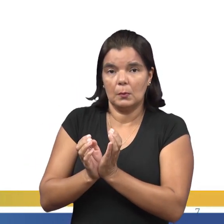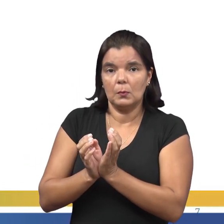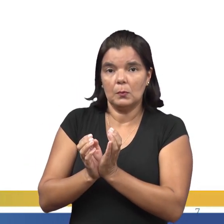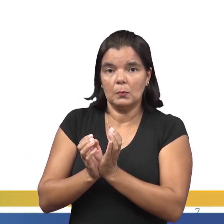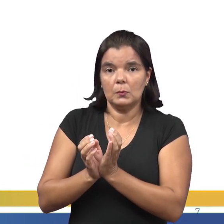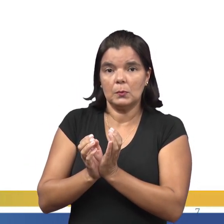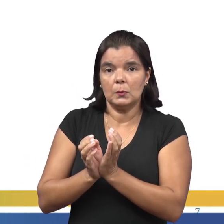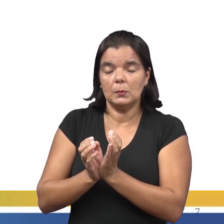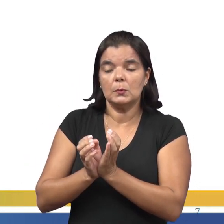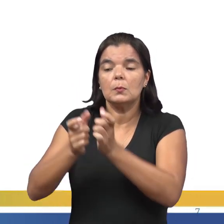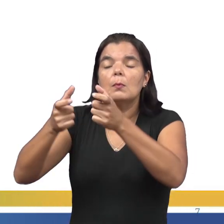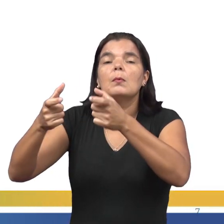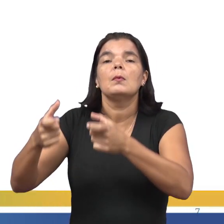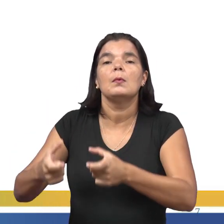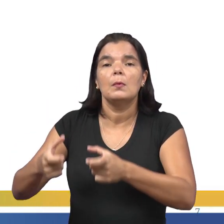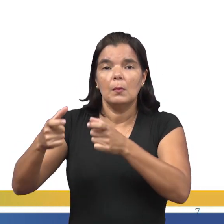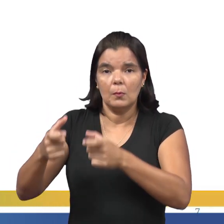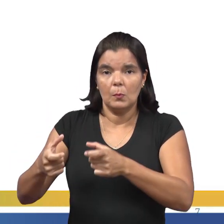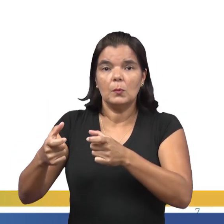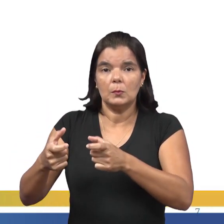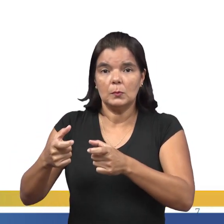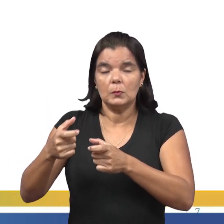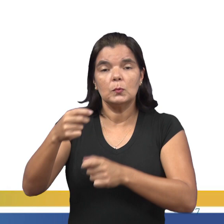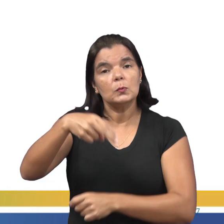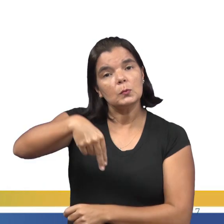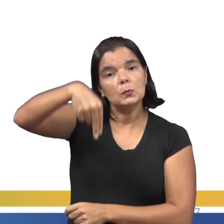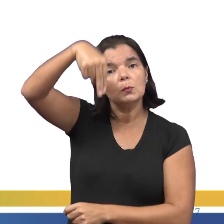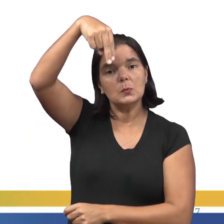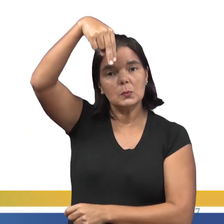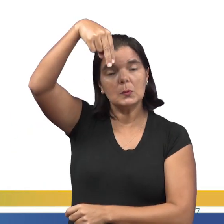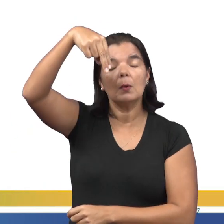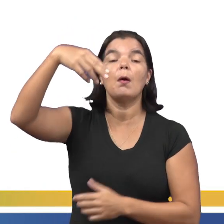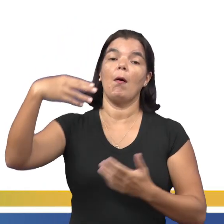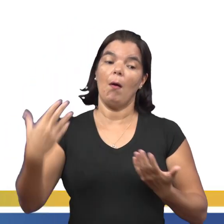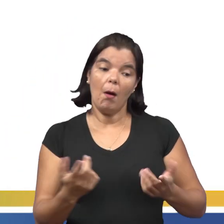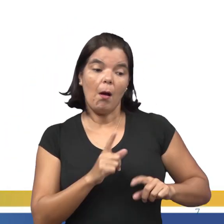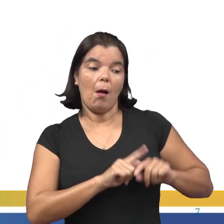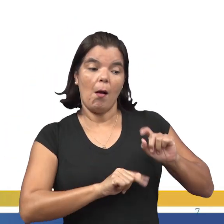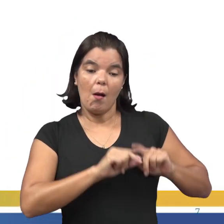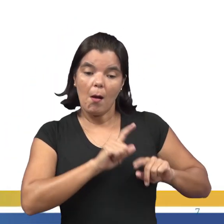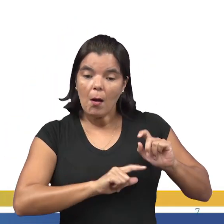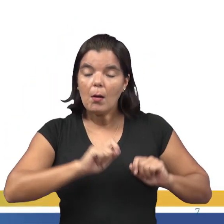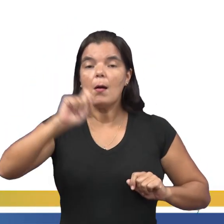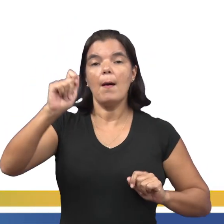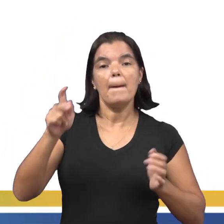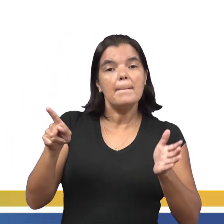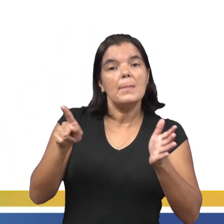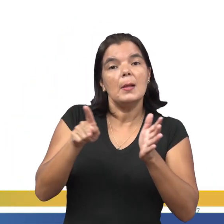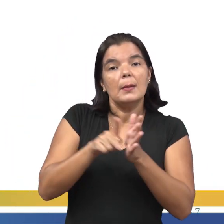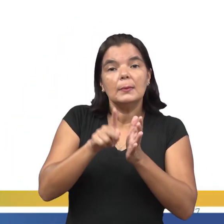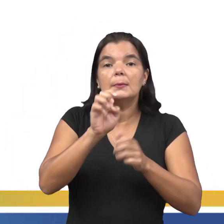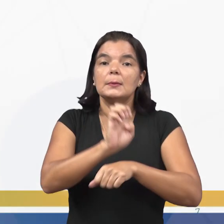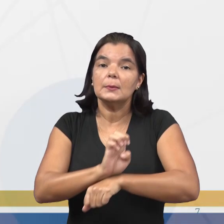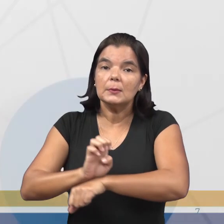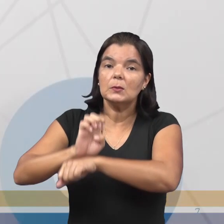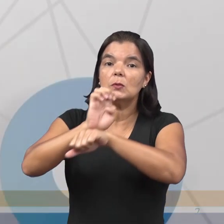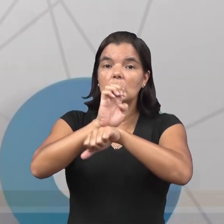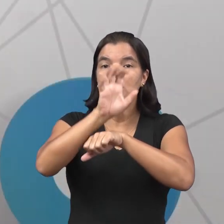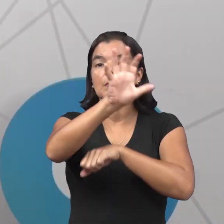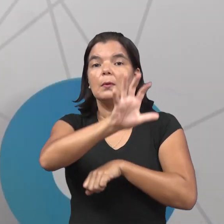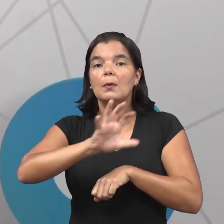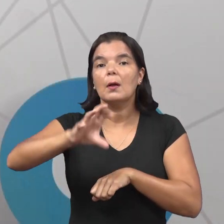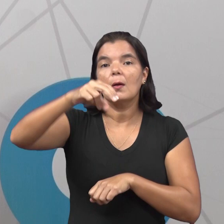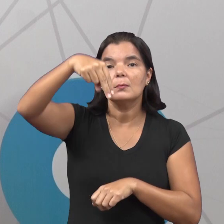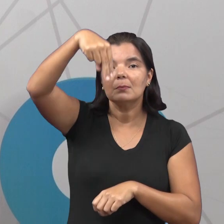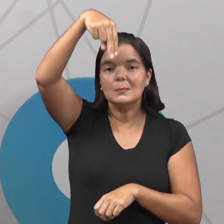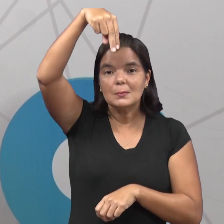que recebe o nome Norte. Ah, o Acre pertence a um dos estados da região Norte.